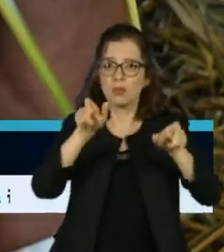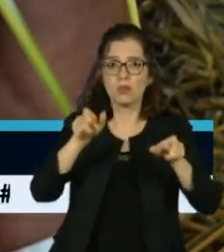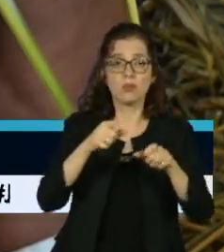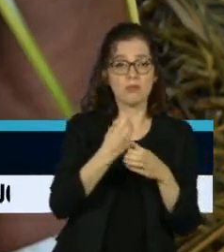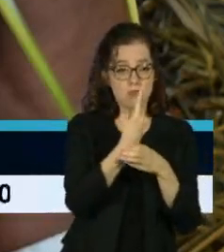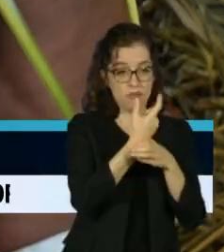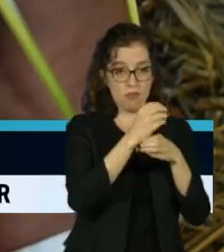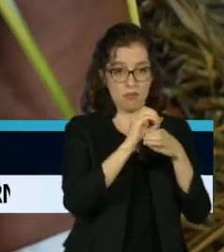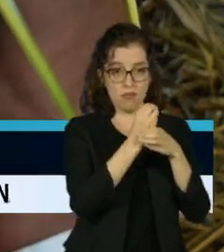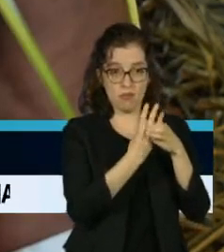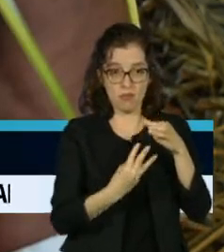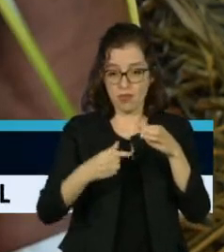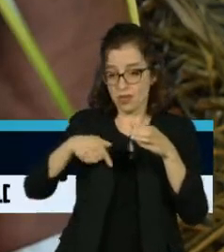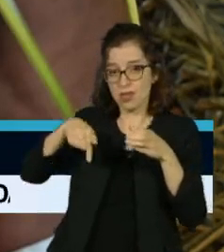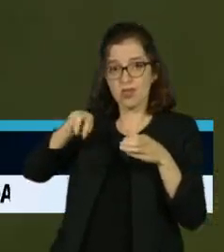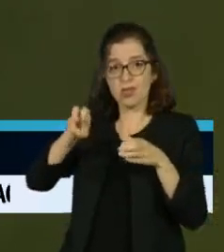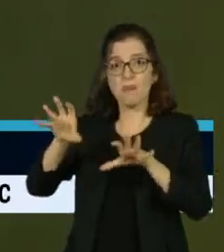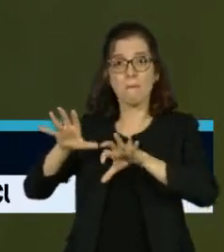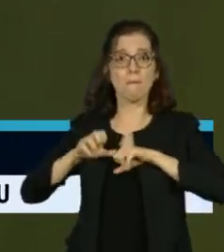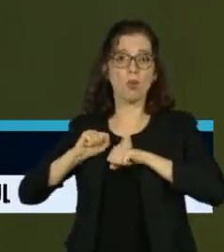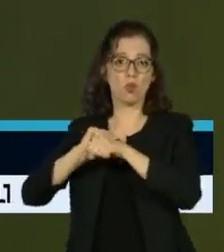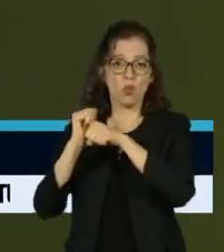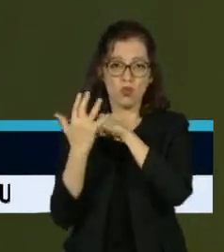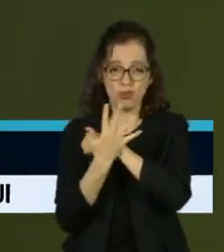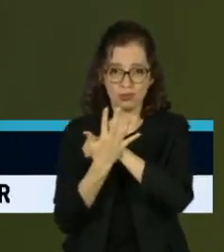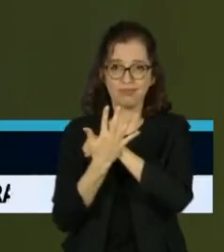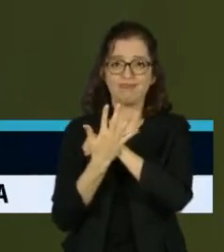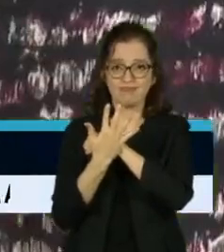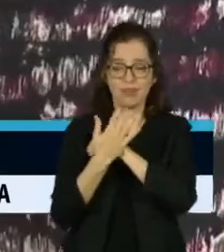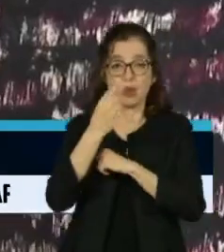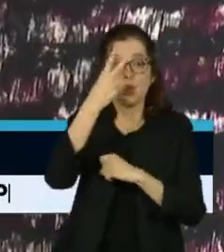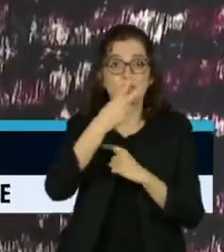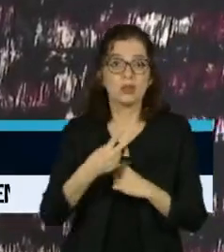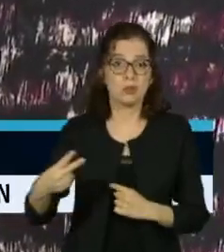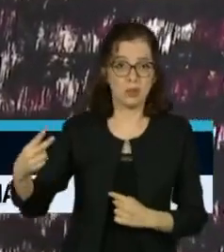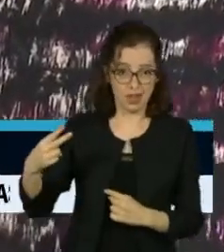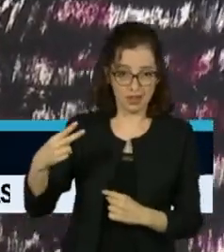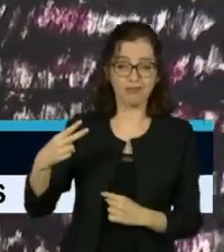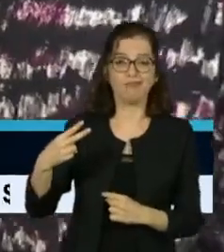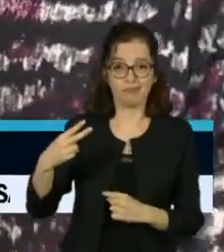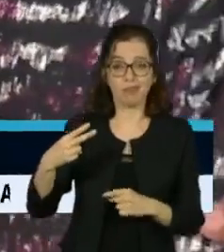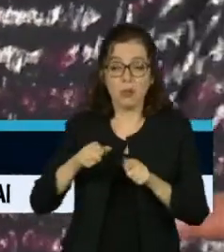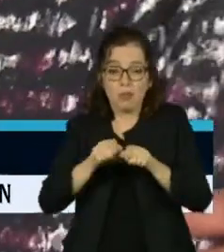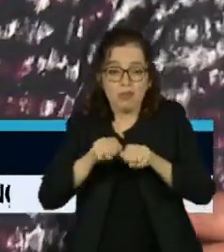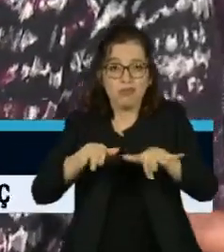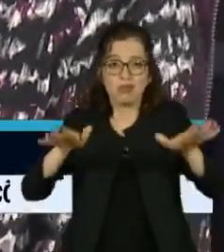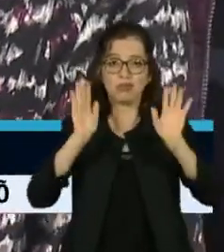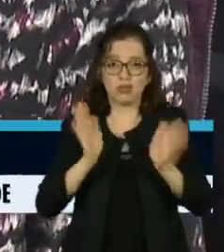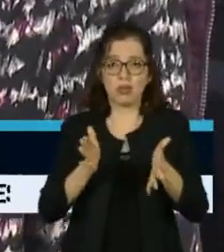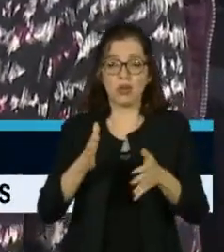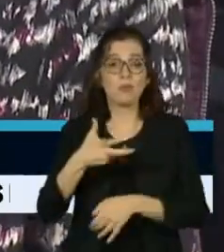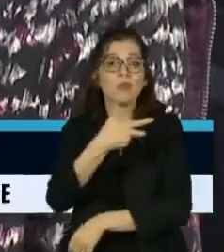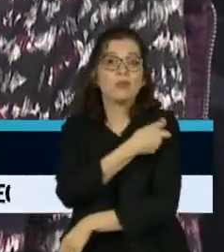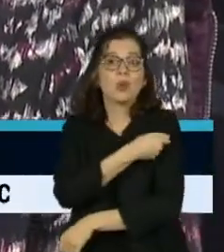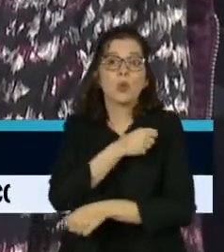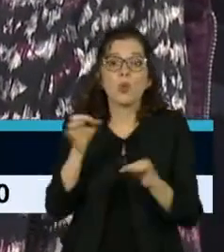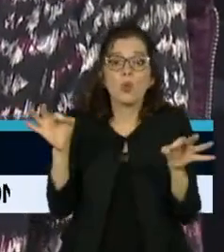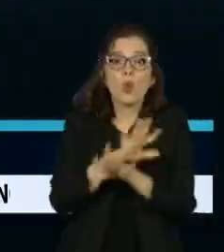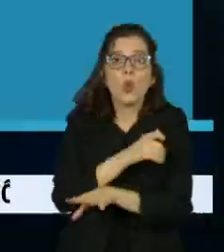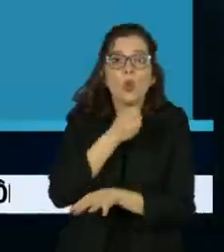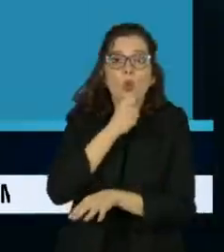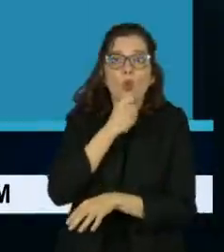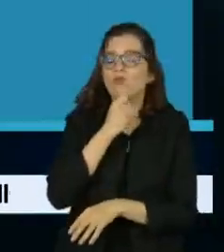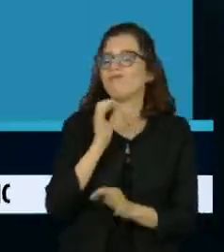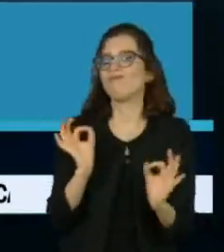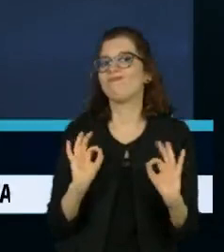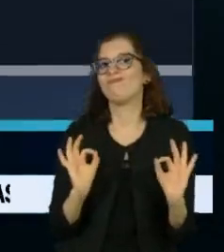aconteceram há duas semanas. A maioria dos indígenas dali não completou o ciclo vacinal com a dose de reforço.